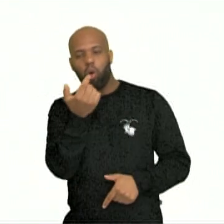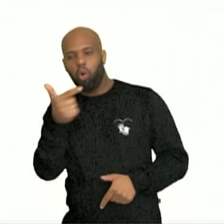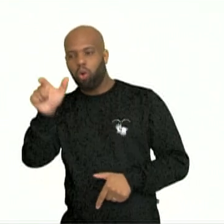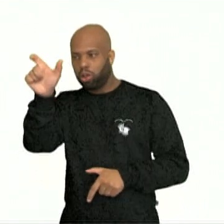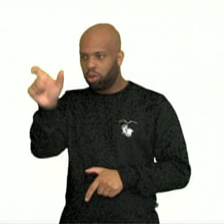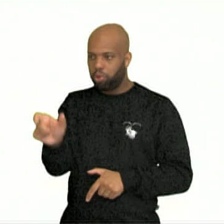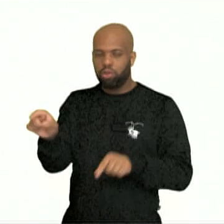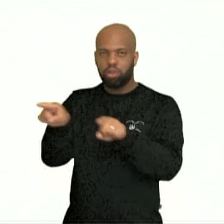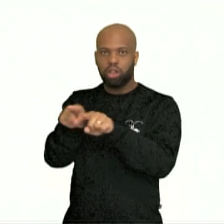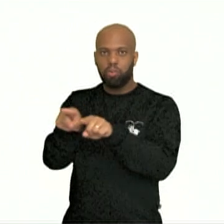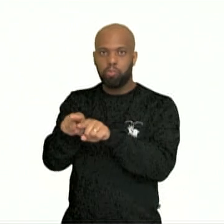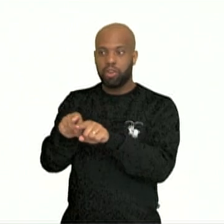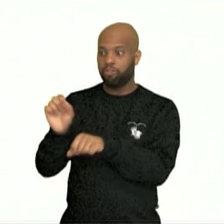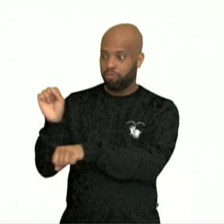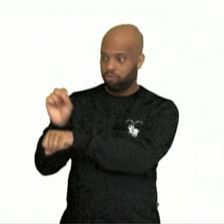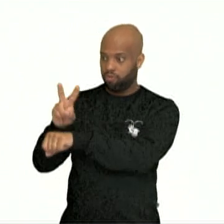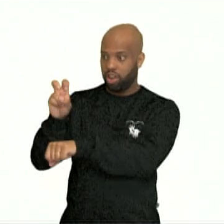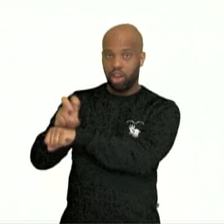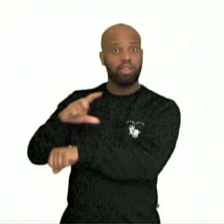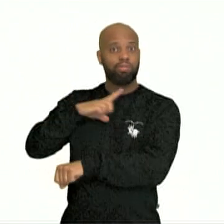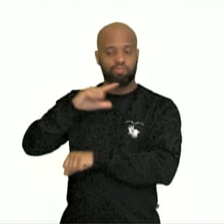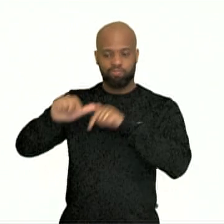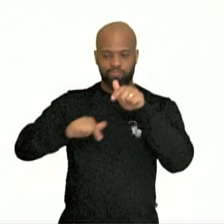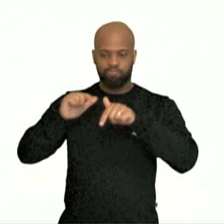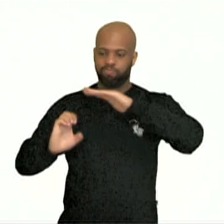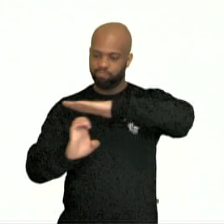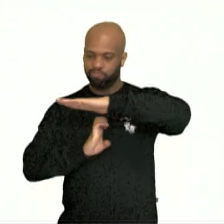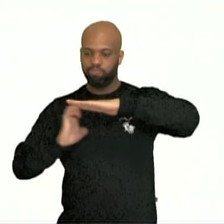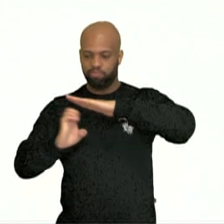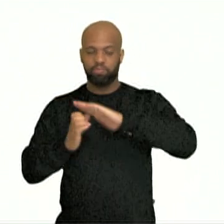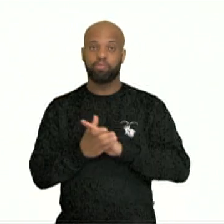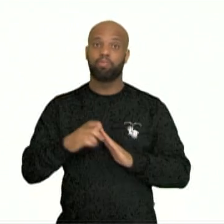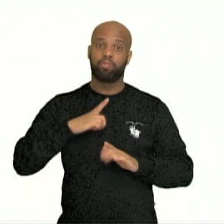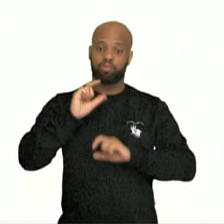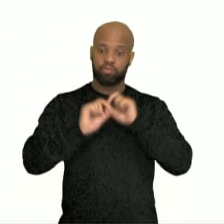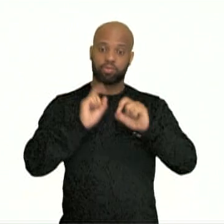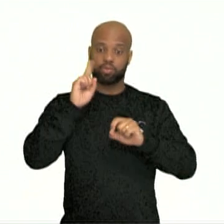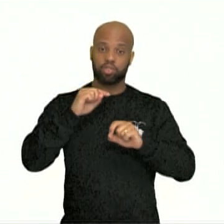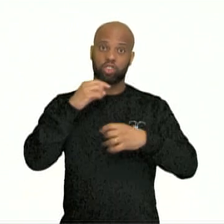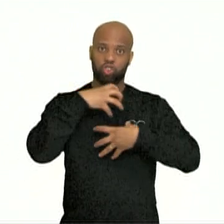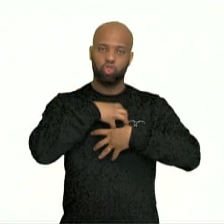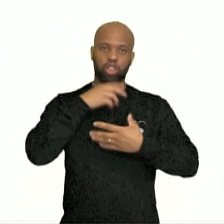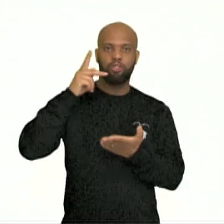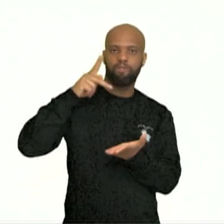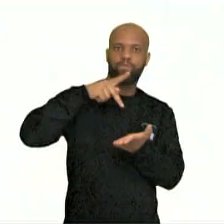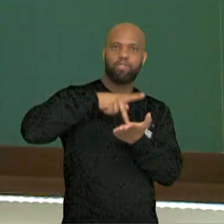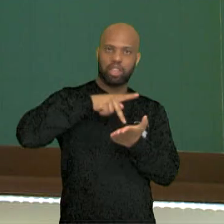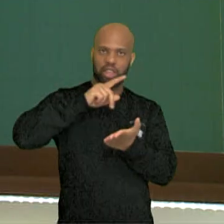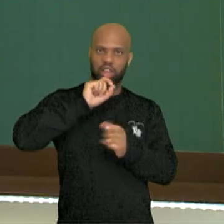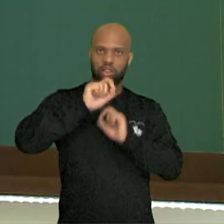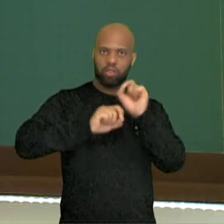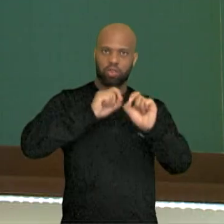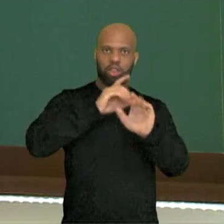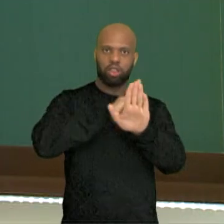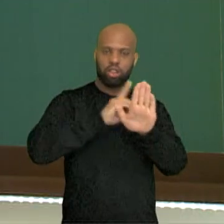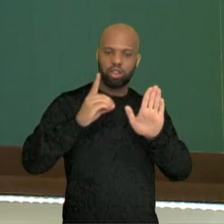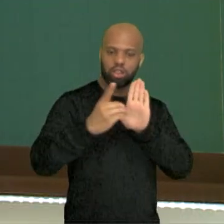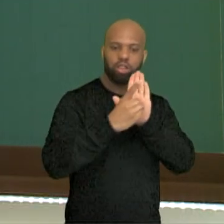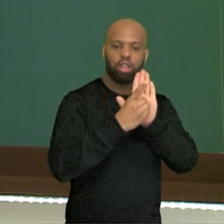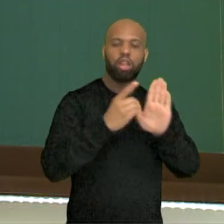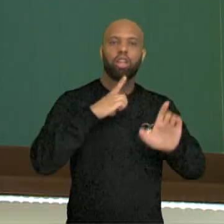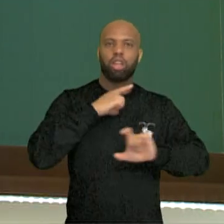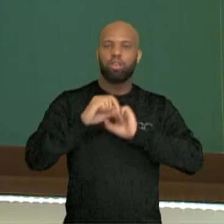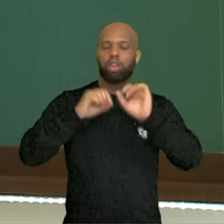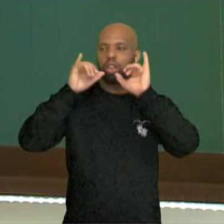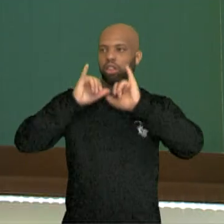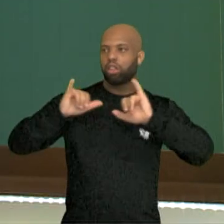então nós observamos dentro da realidade, dentro da linguagem literal. Então classificados ou anúncios classificados